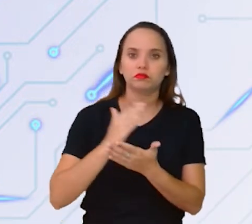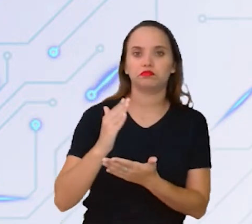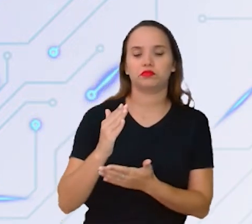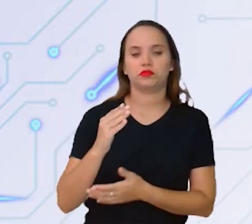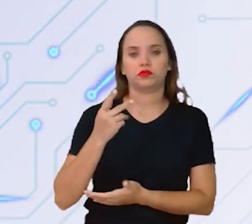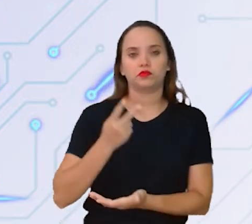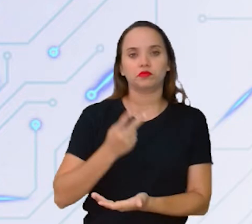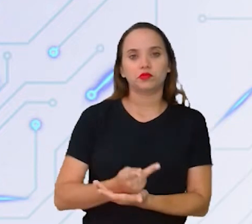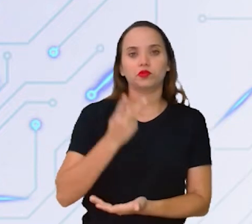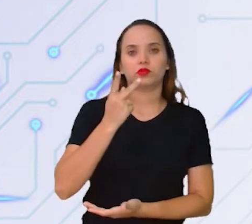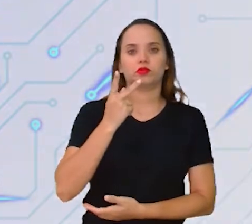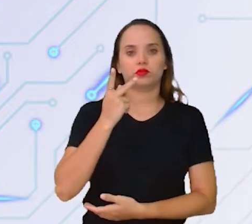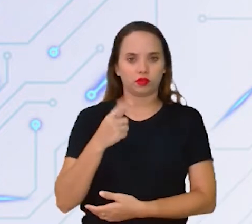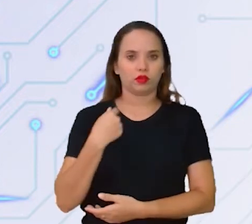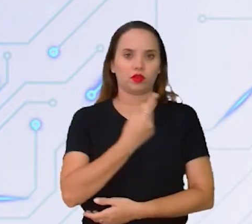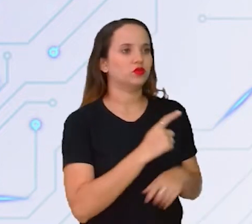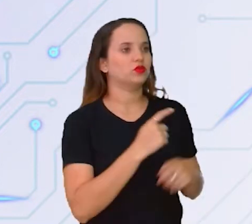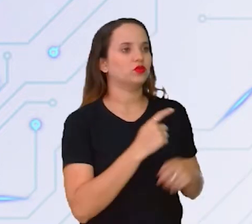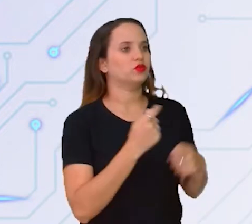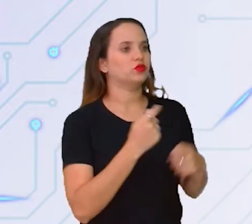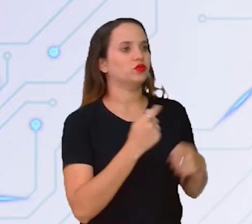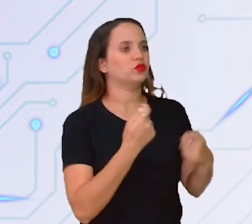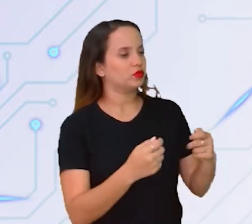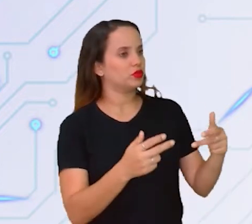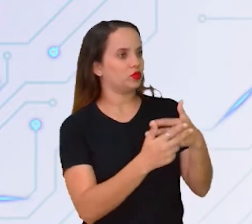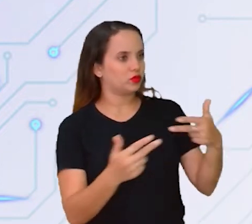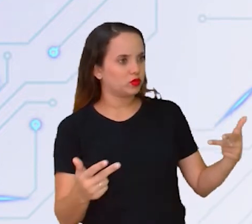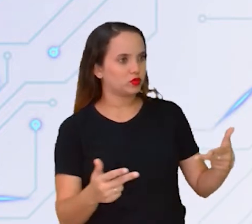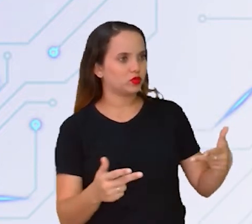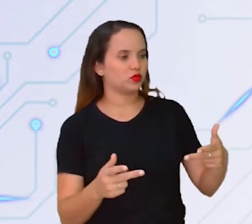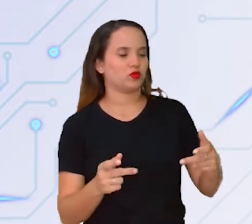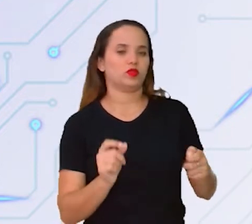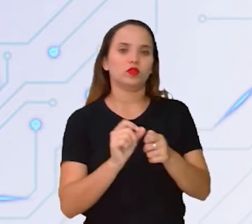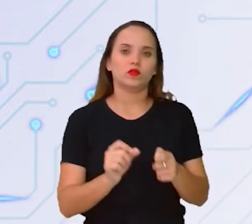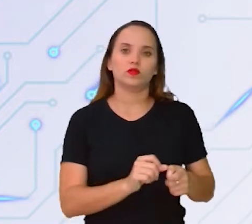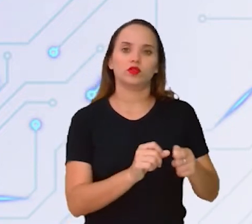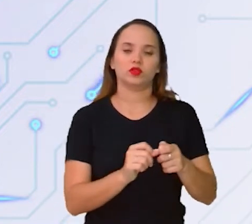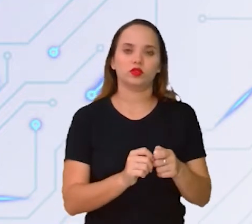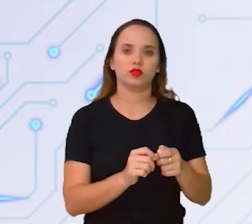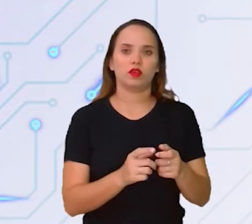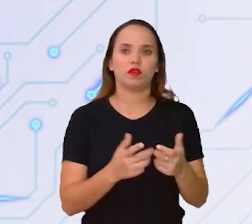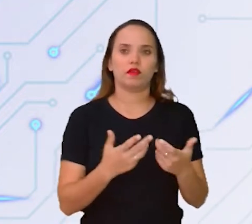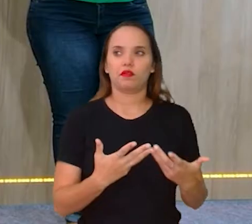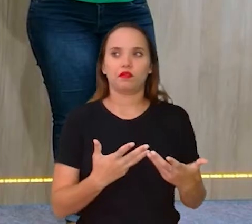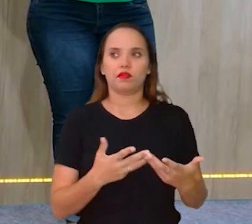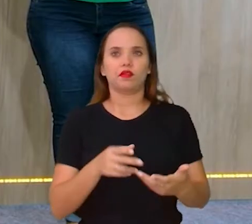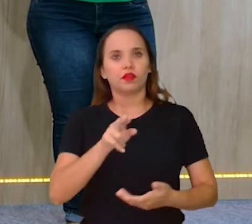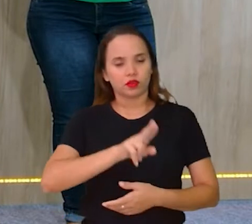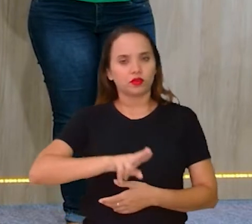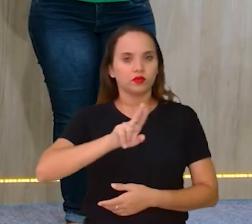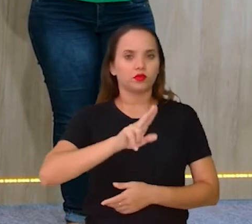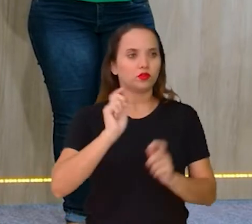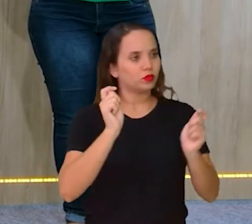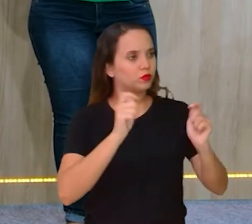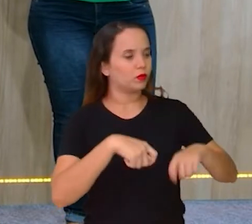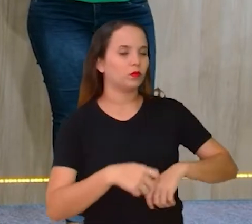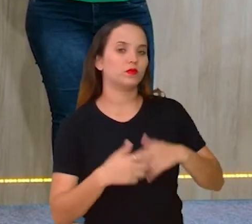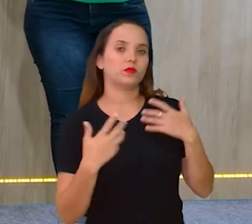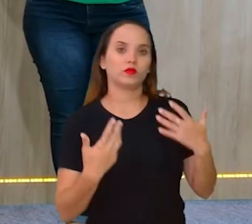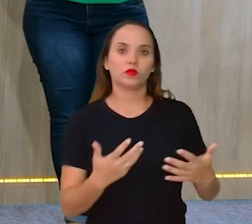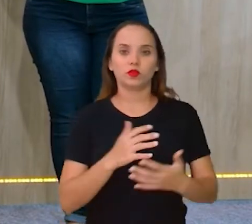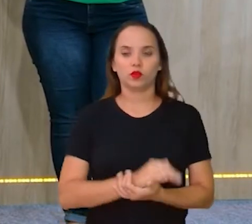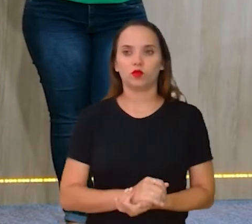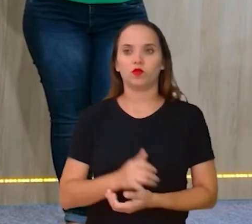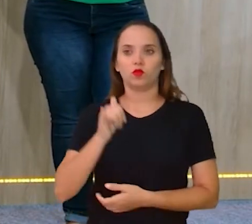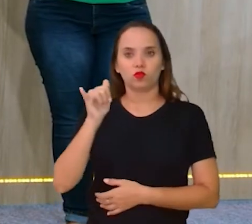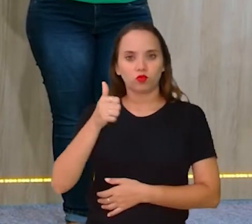funcionar, vamos dizer assim, a gente precisa de uns equipamentos que façam com que ele seja utilizado, né? Então, o